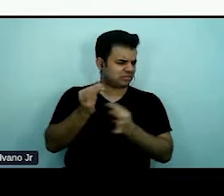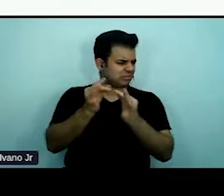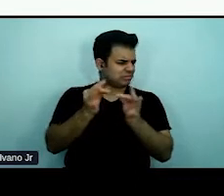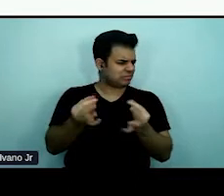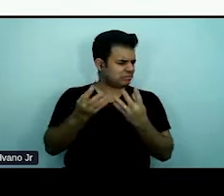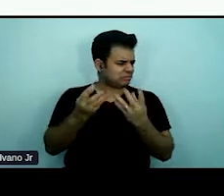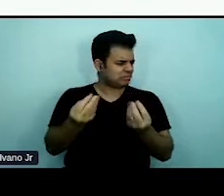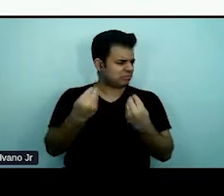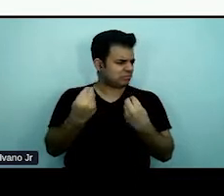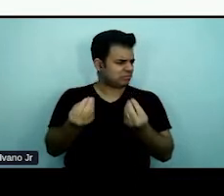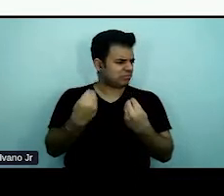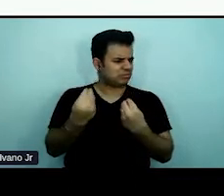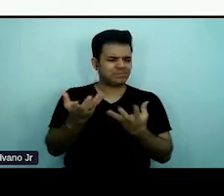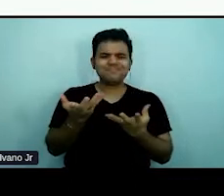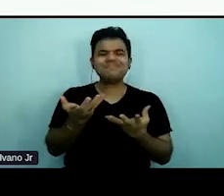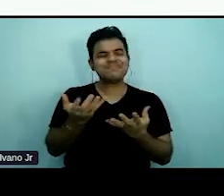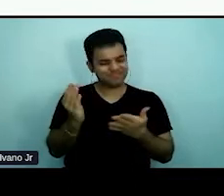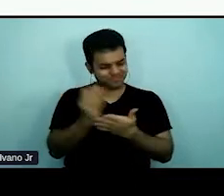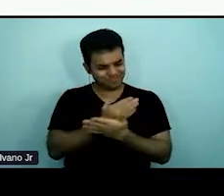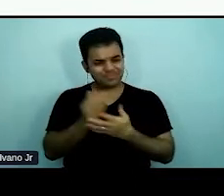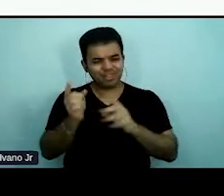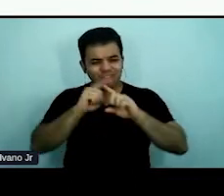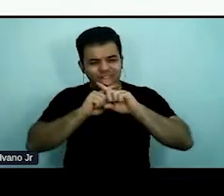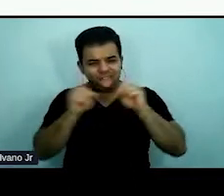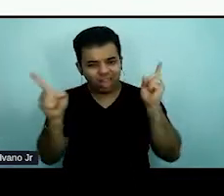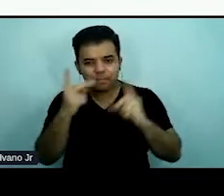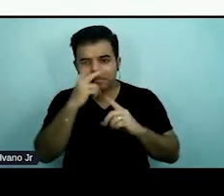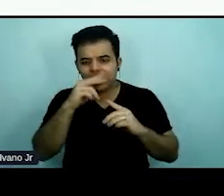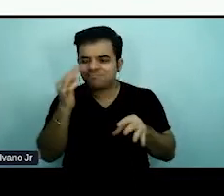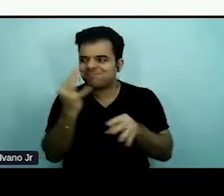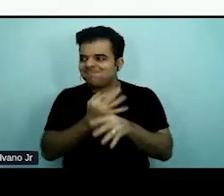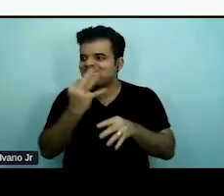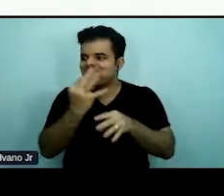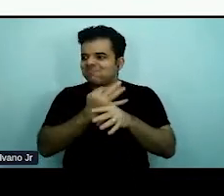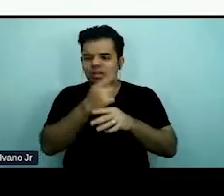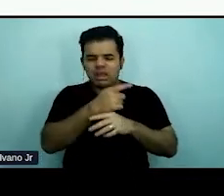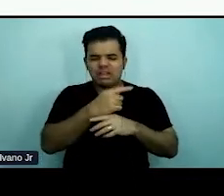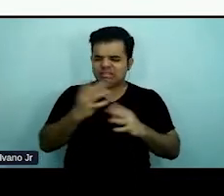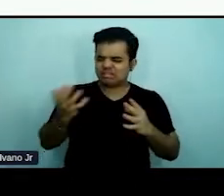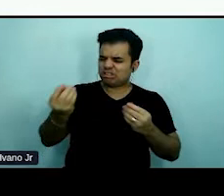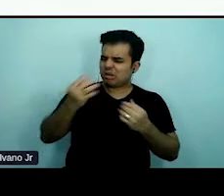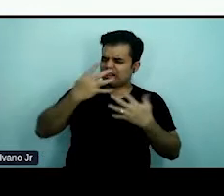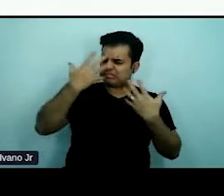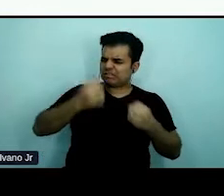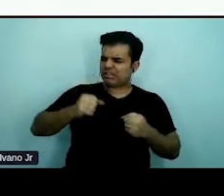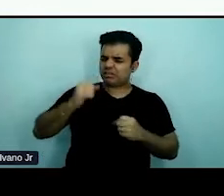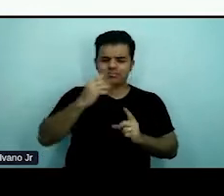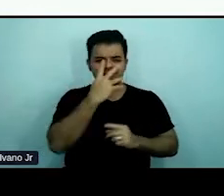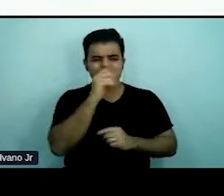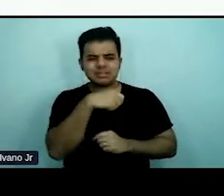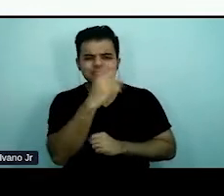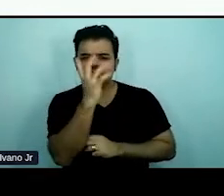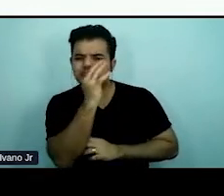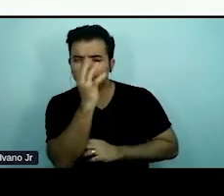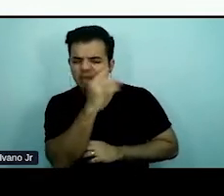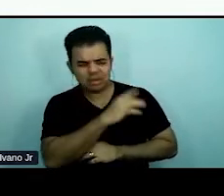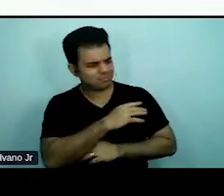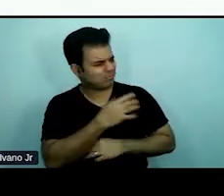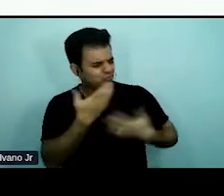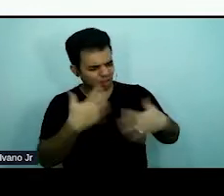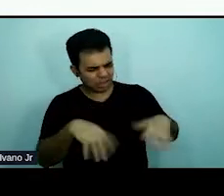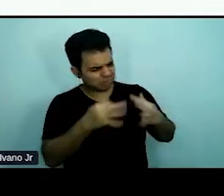demais. E é quase que uma resistência cultural a essa simplificação do uso da linguagem.